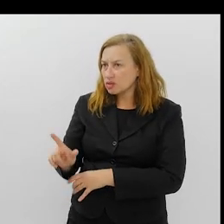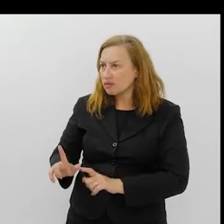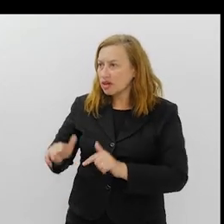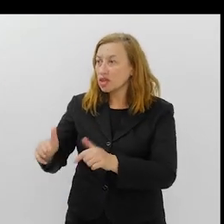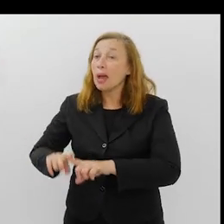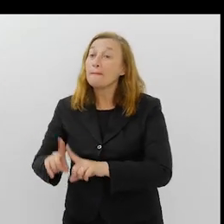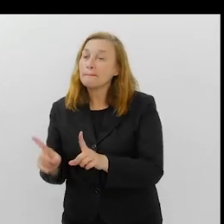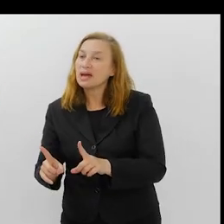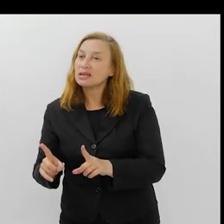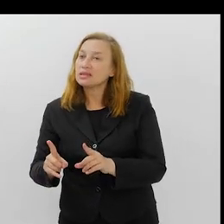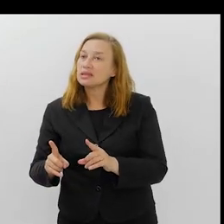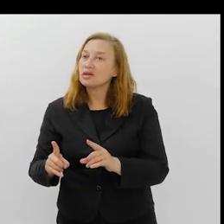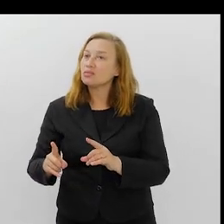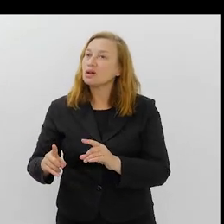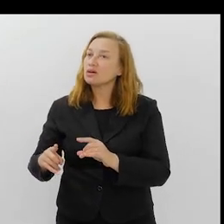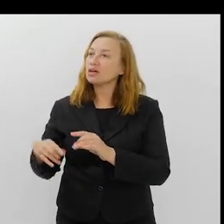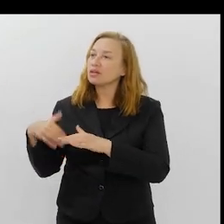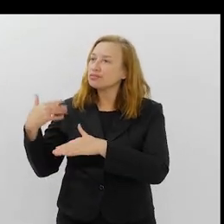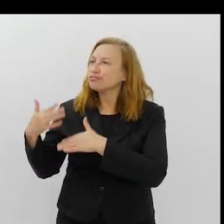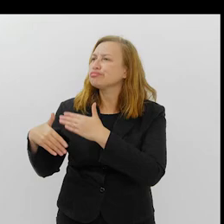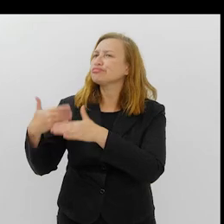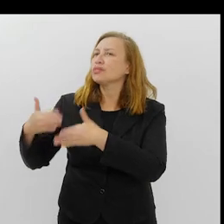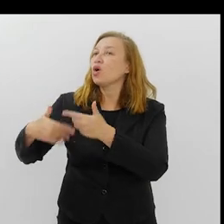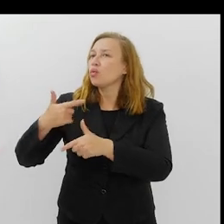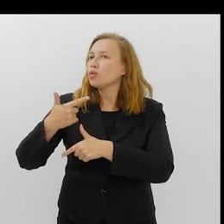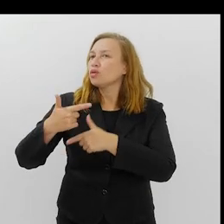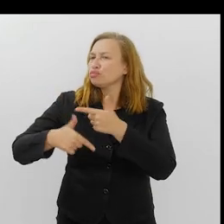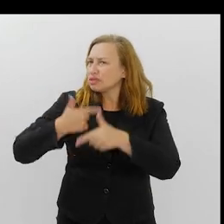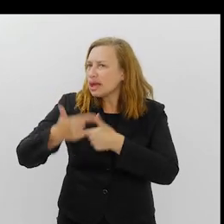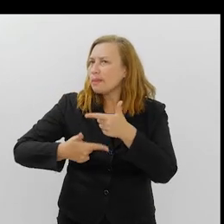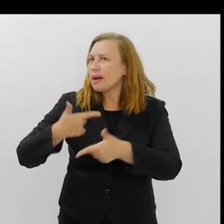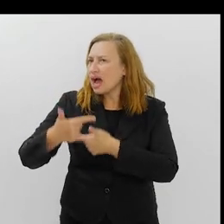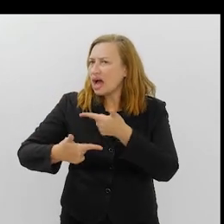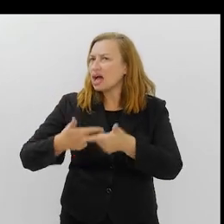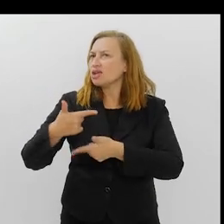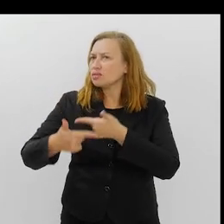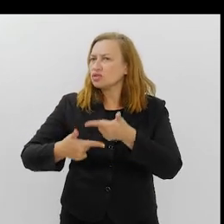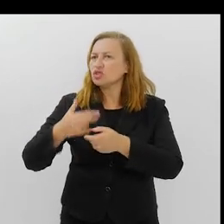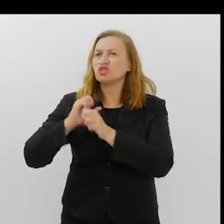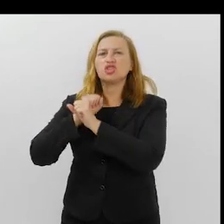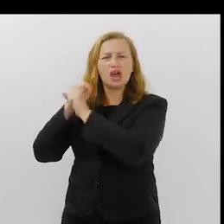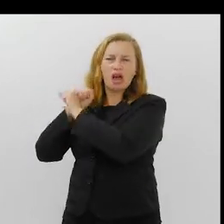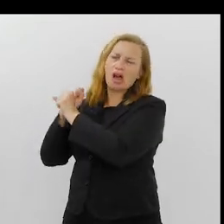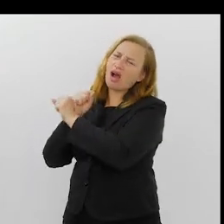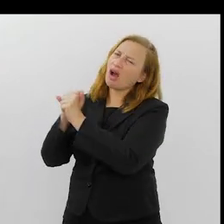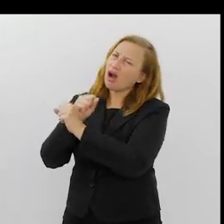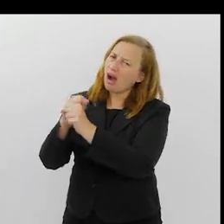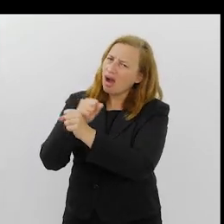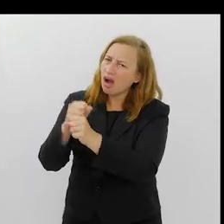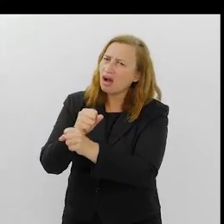simbolizar isso, mas isso é uma construção que já vem vindo, tijolinhos que vão sendo postos